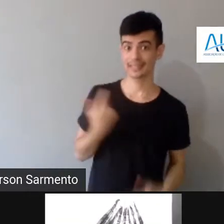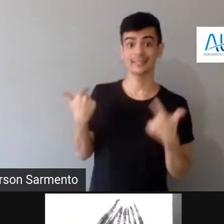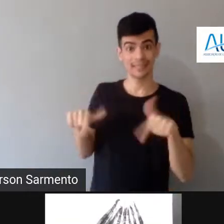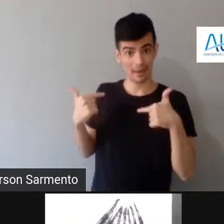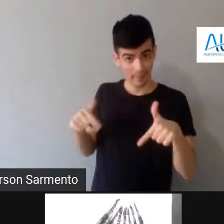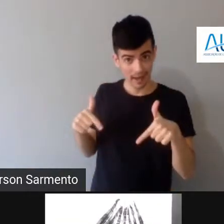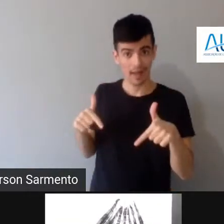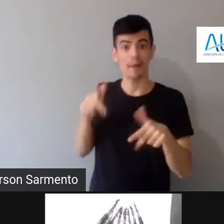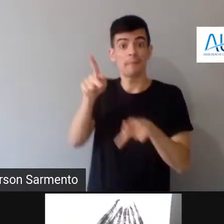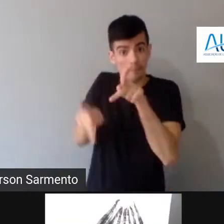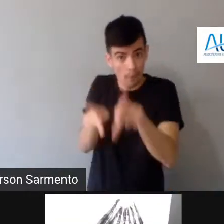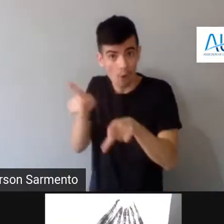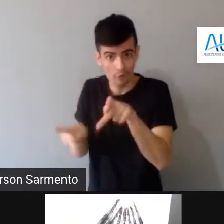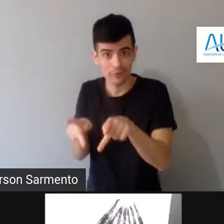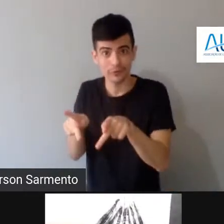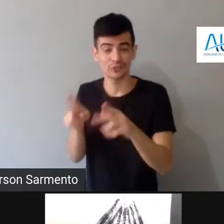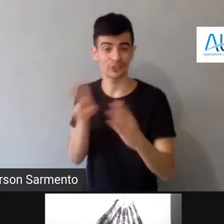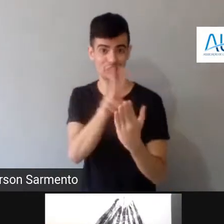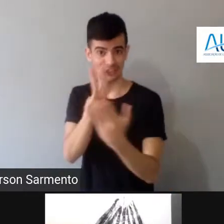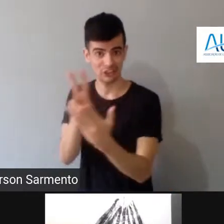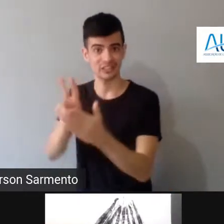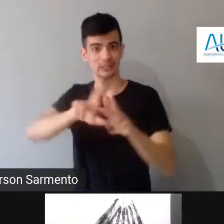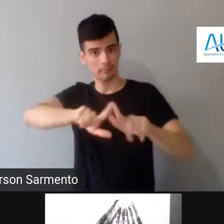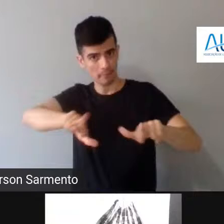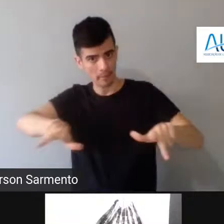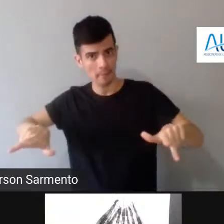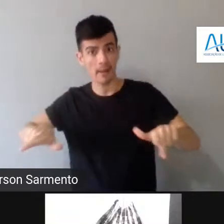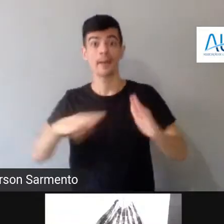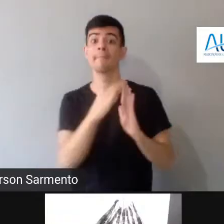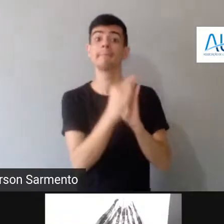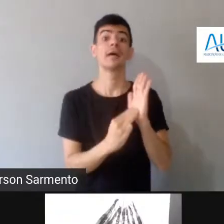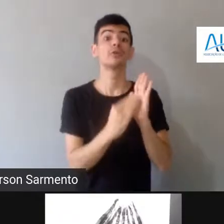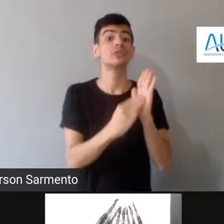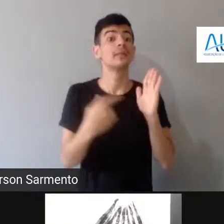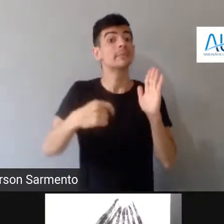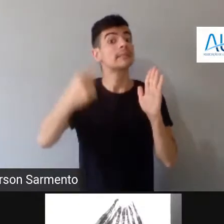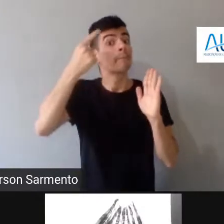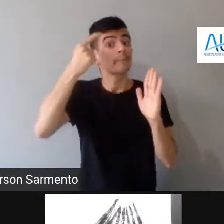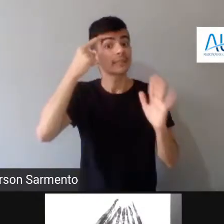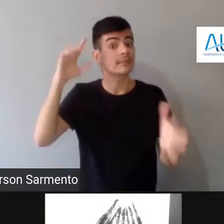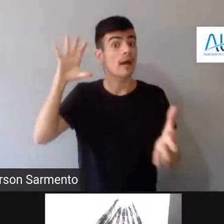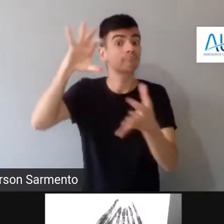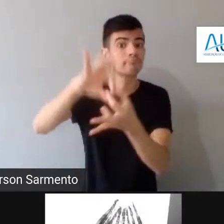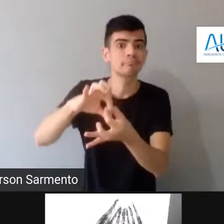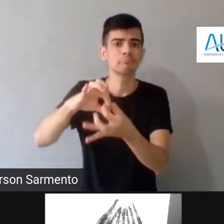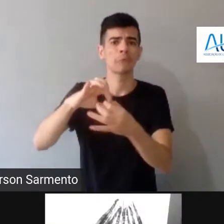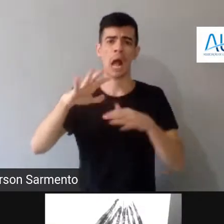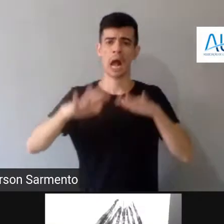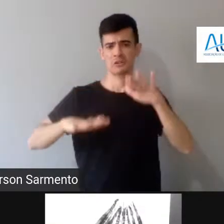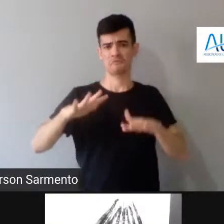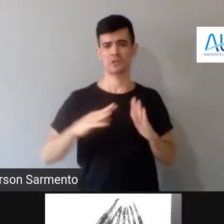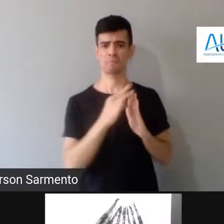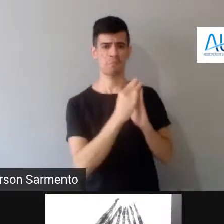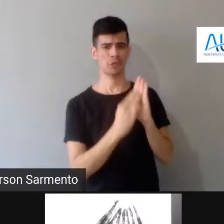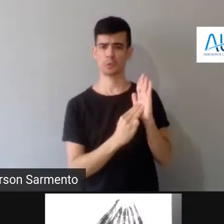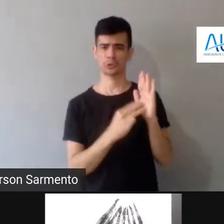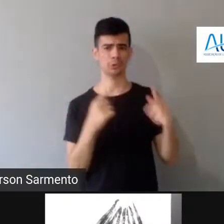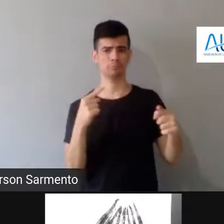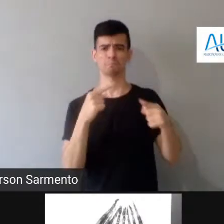metodologia que já não vai aceitar isso de jeito nenhum, né? Então, esse vai ser o nosso percurso, né?